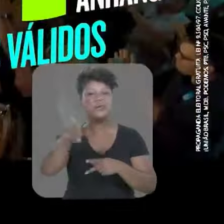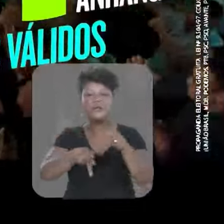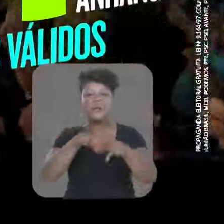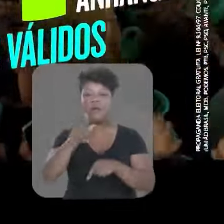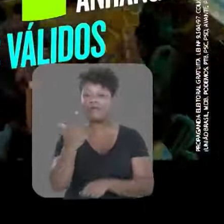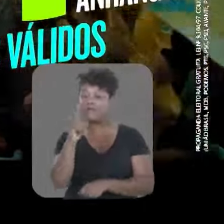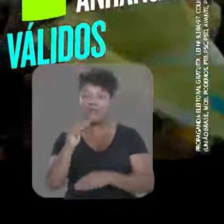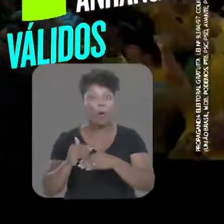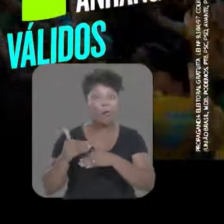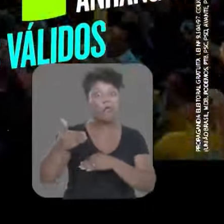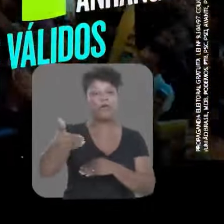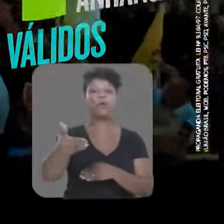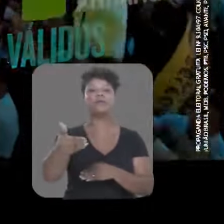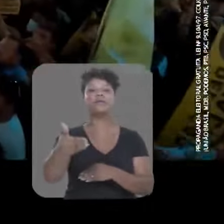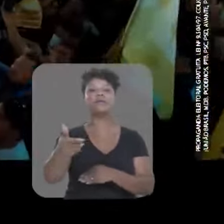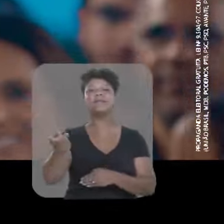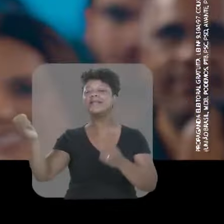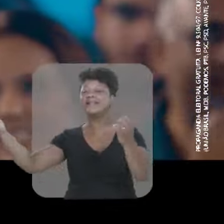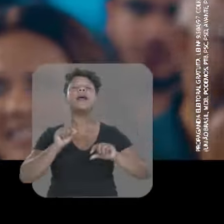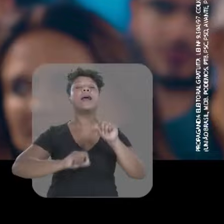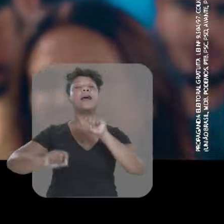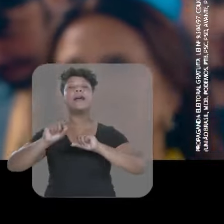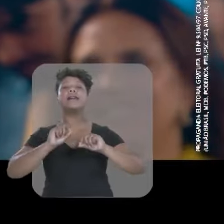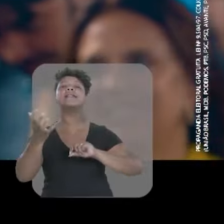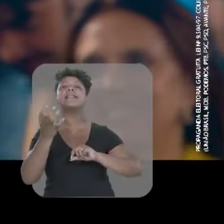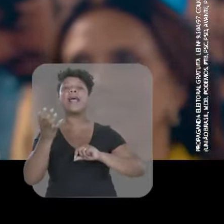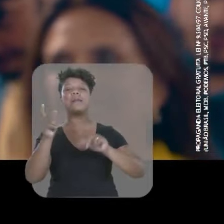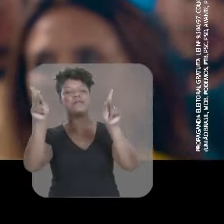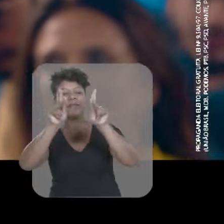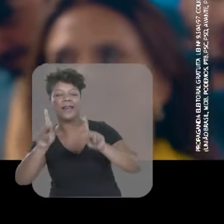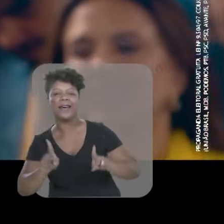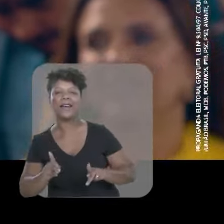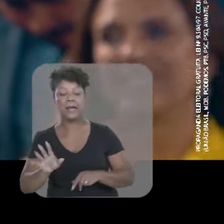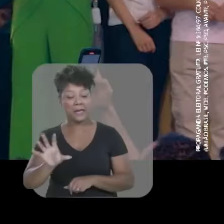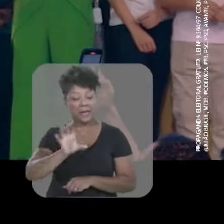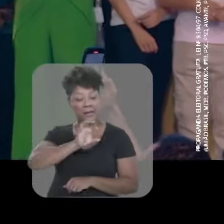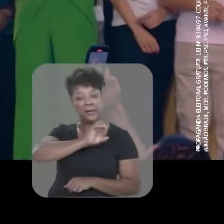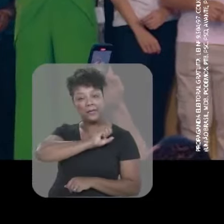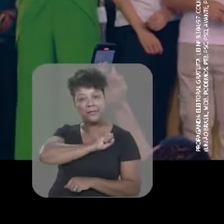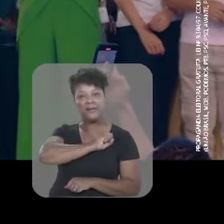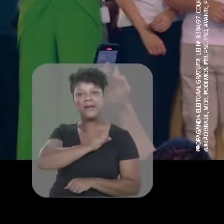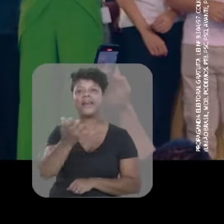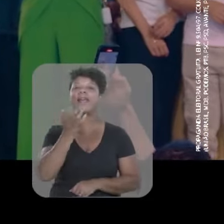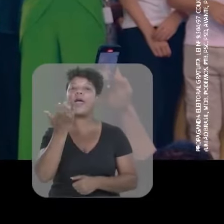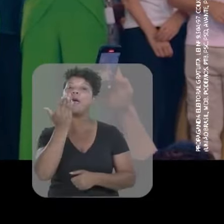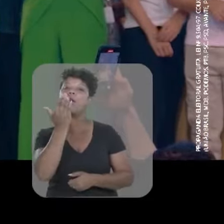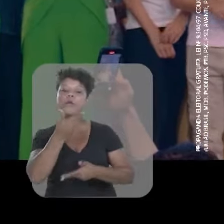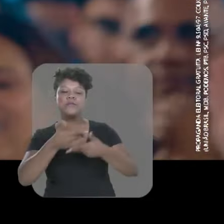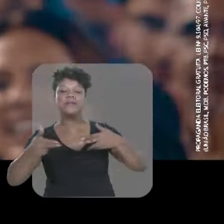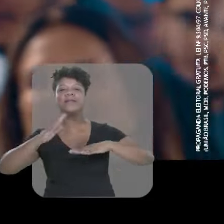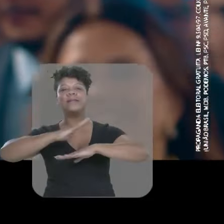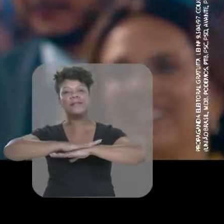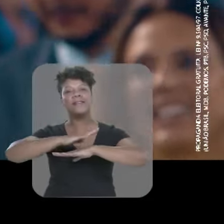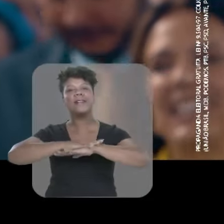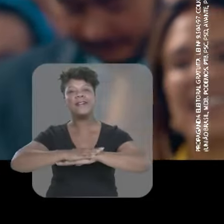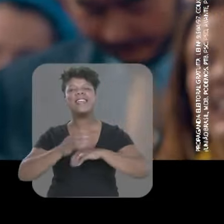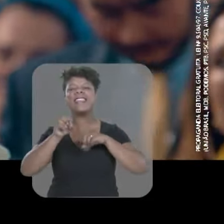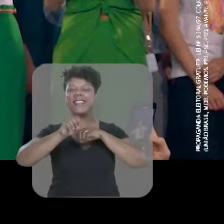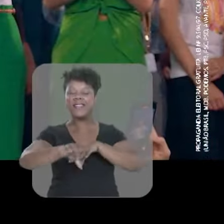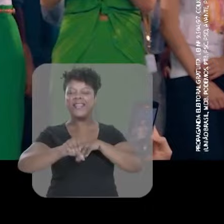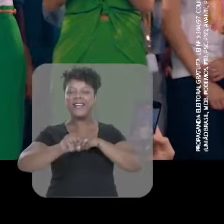desejo de toda a gente que Goiás siga em frente Queremos é paz, é amor, é comida na mesa, É